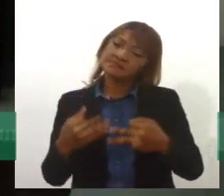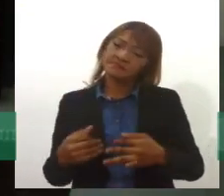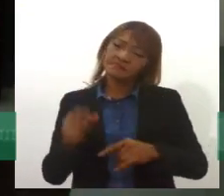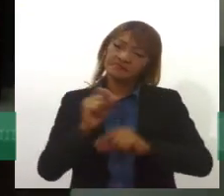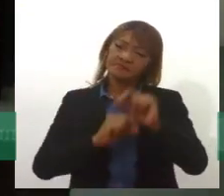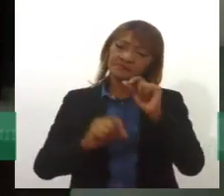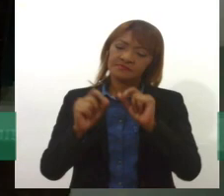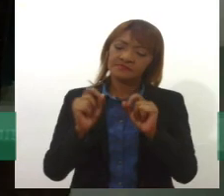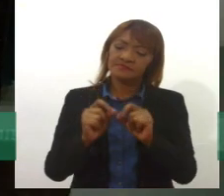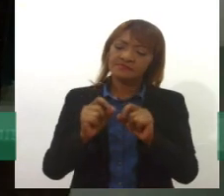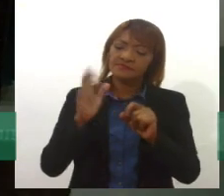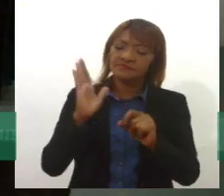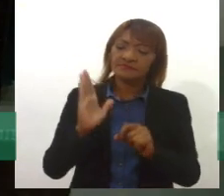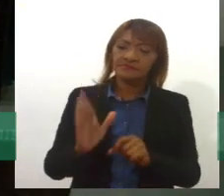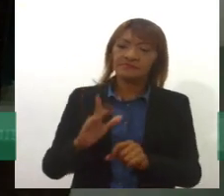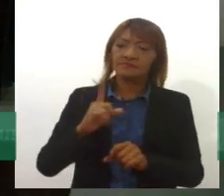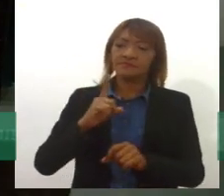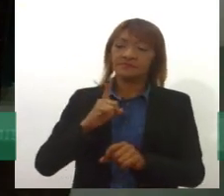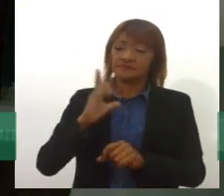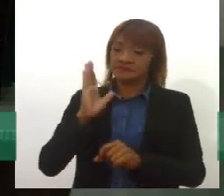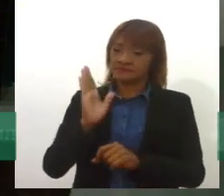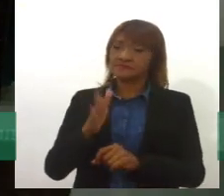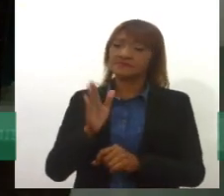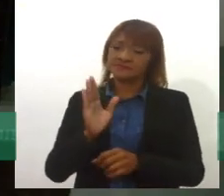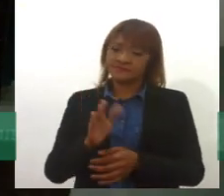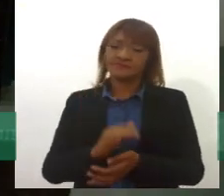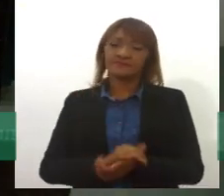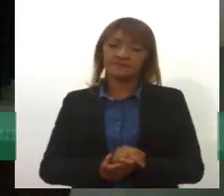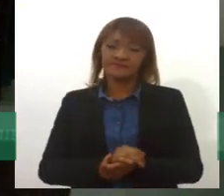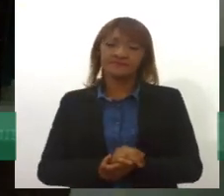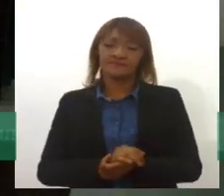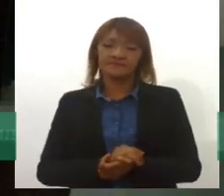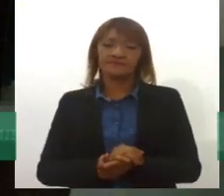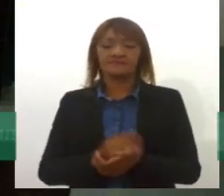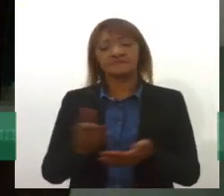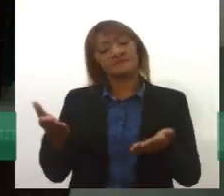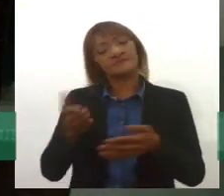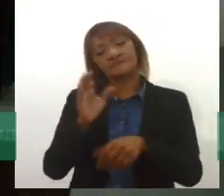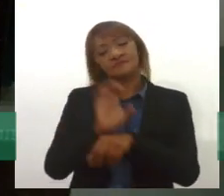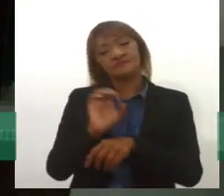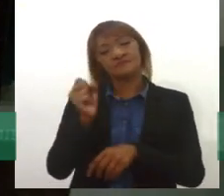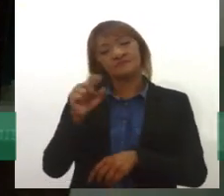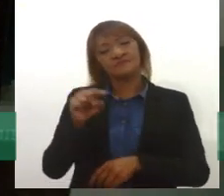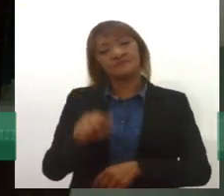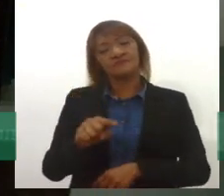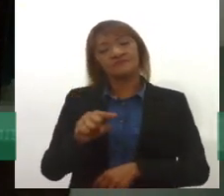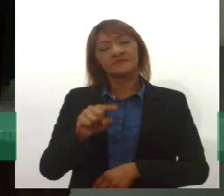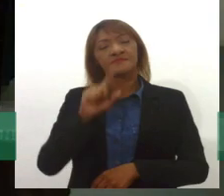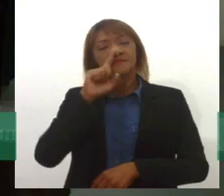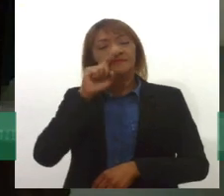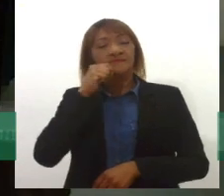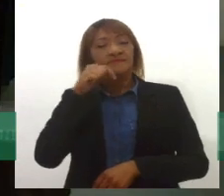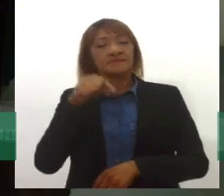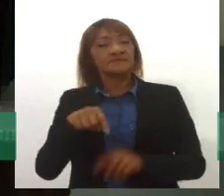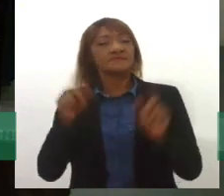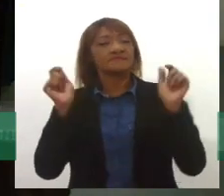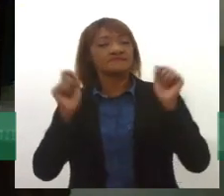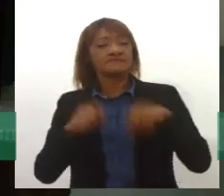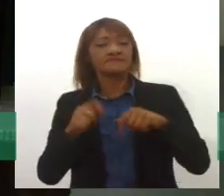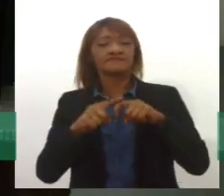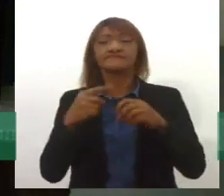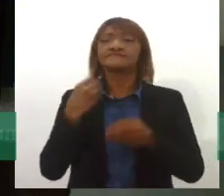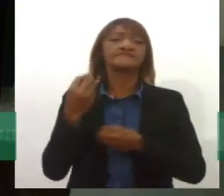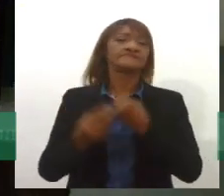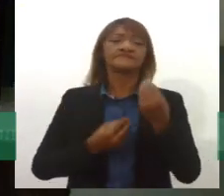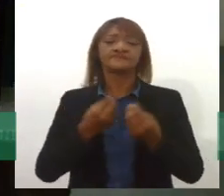locais e nacionais de assistência que o estado de Sergipe e a população de Aracaju podem ter acesso. Como é que a gente